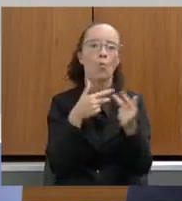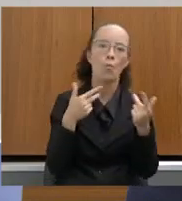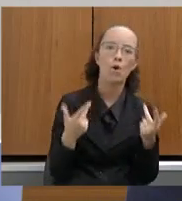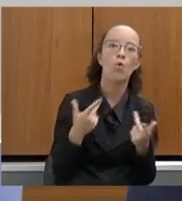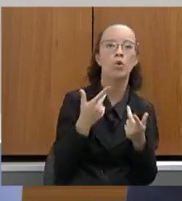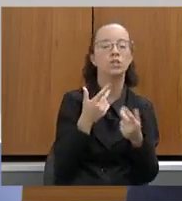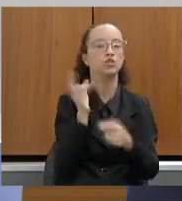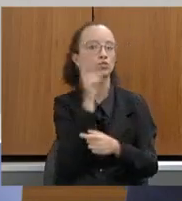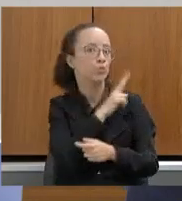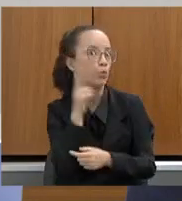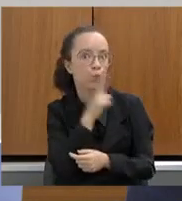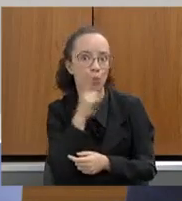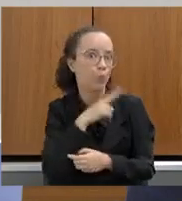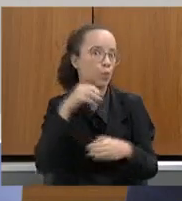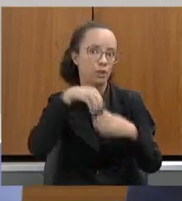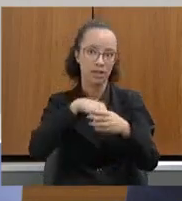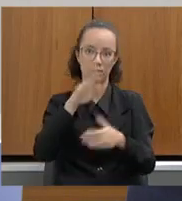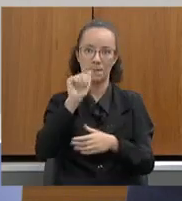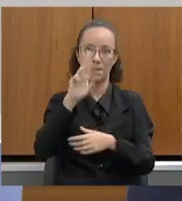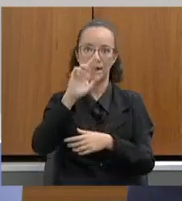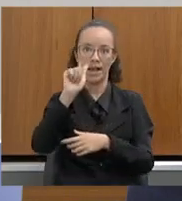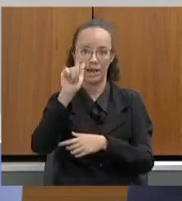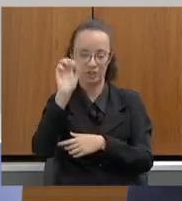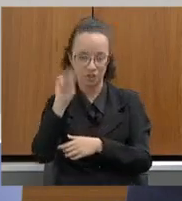emergência nessas barragens. Por favor.